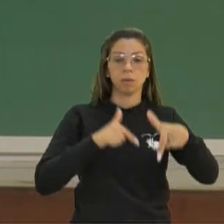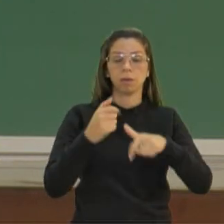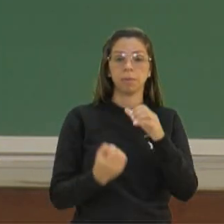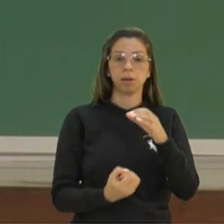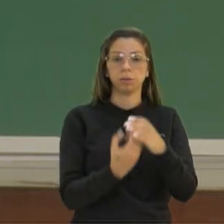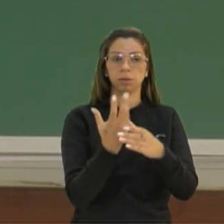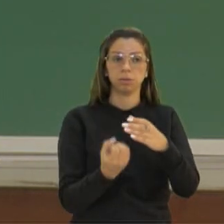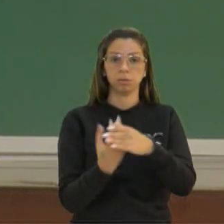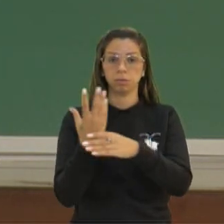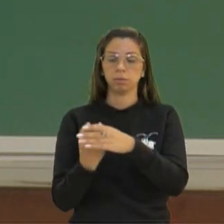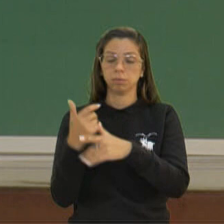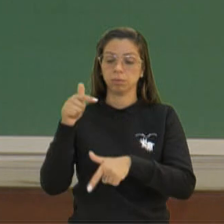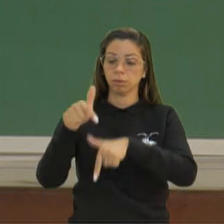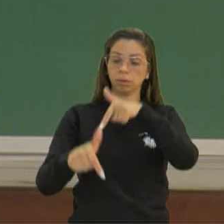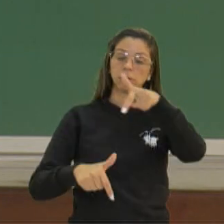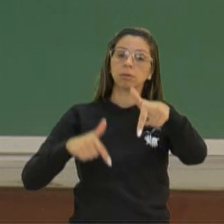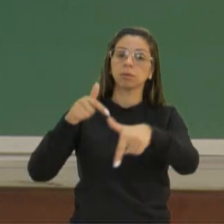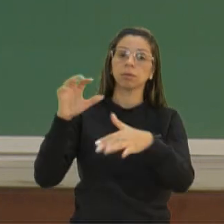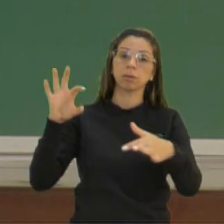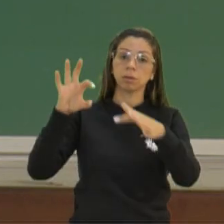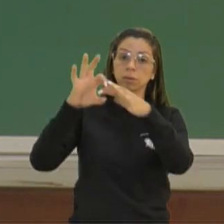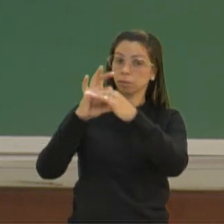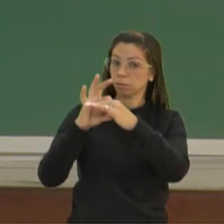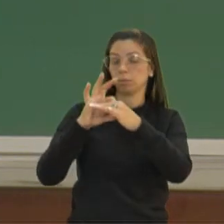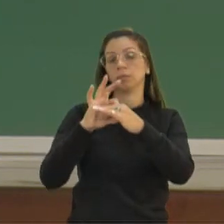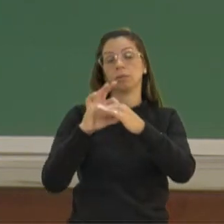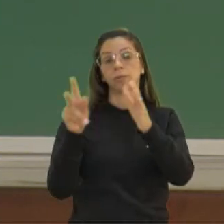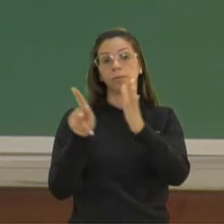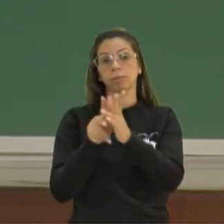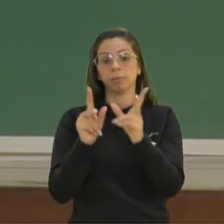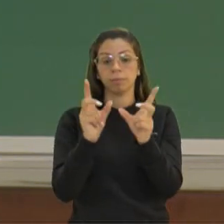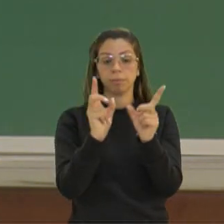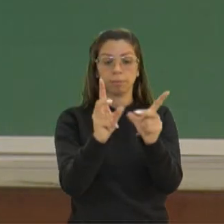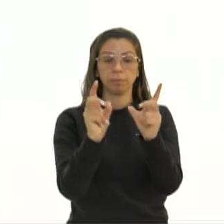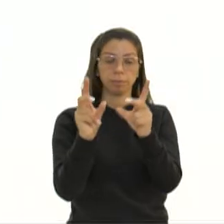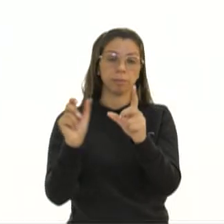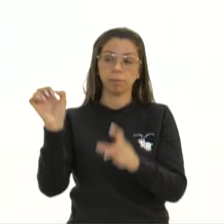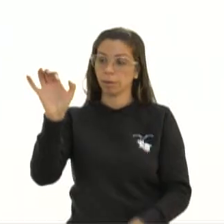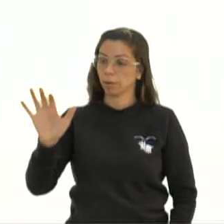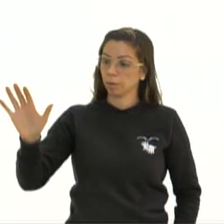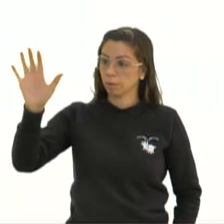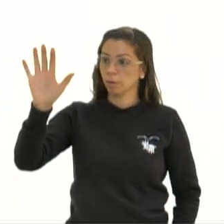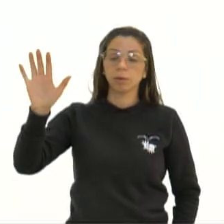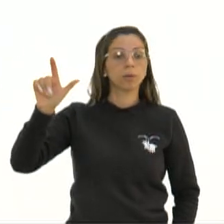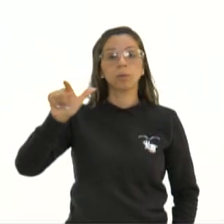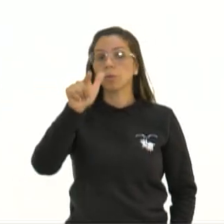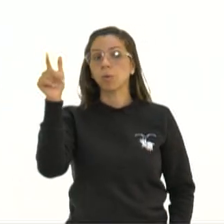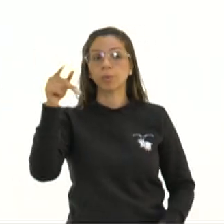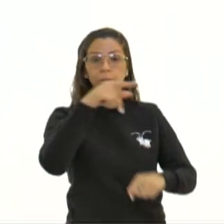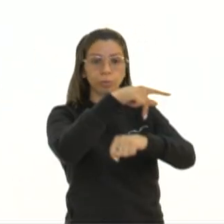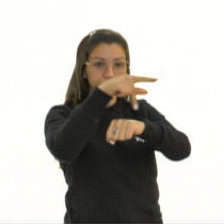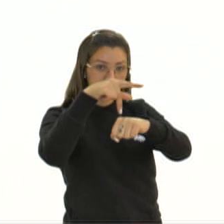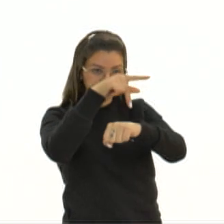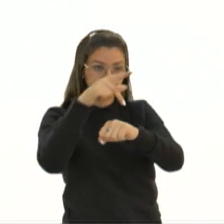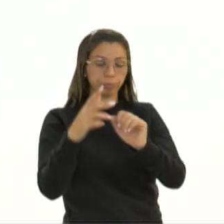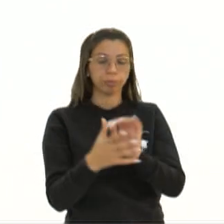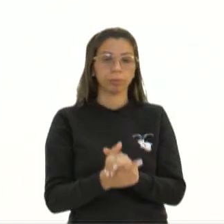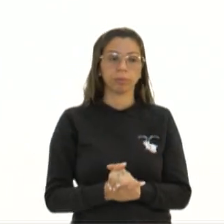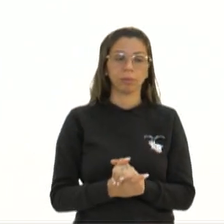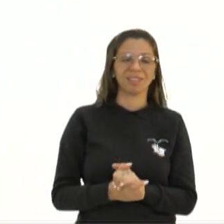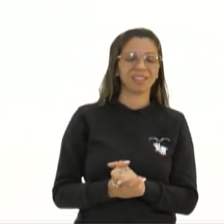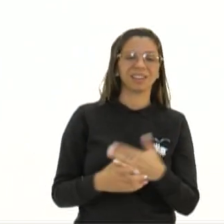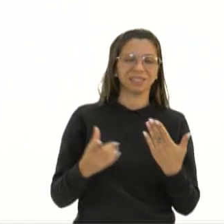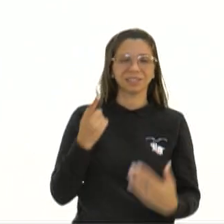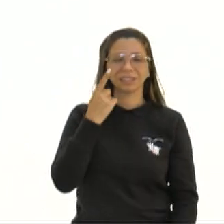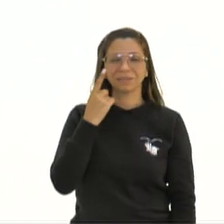dos empregos ligados ao comércio da União Europeia com outros países. Eu acho que essa tabela não vai ficar muito